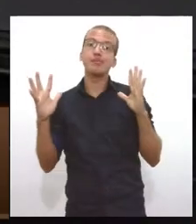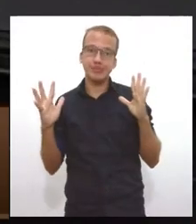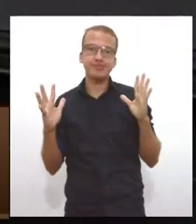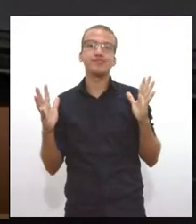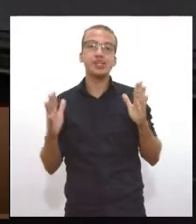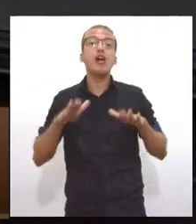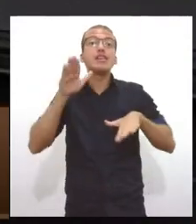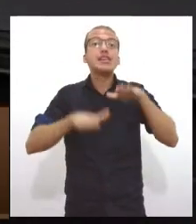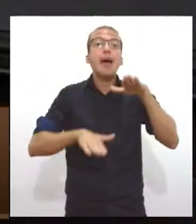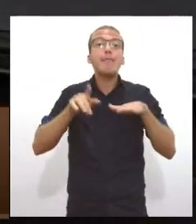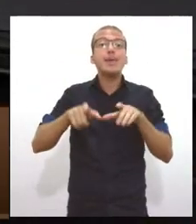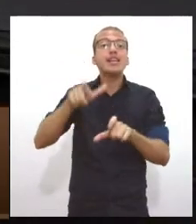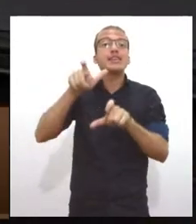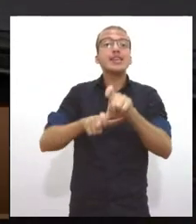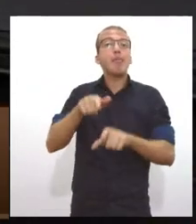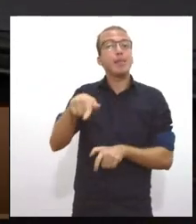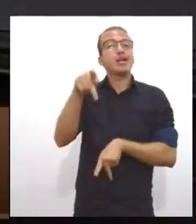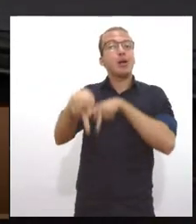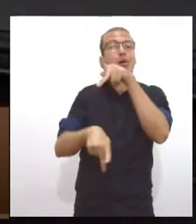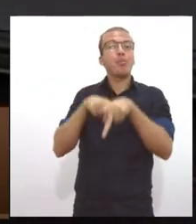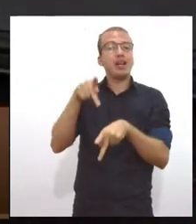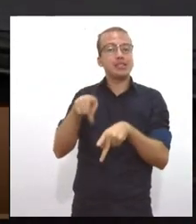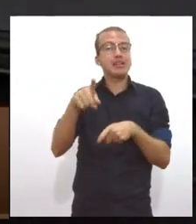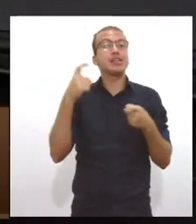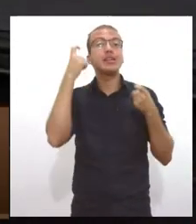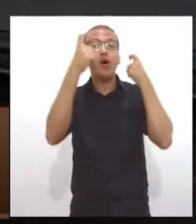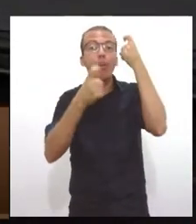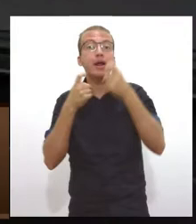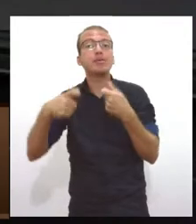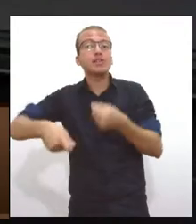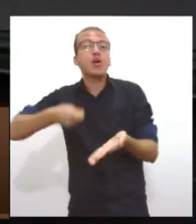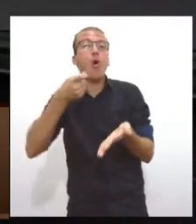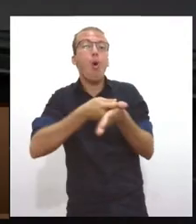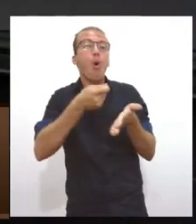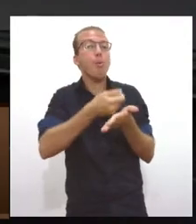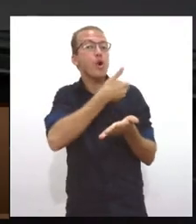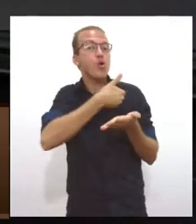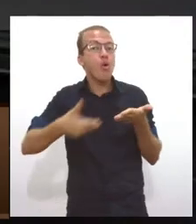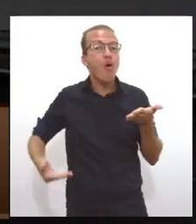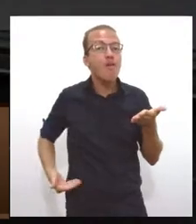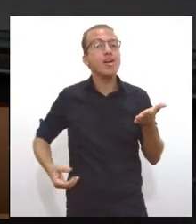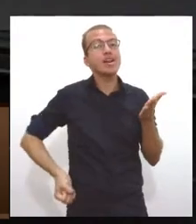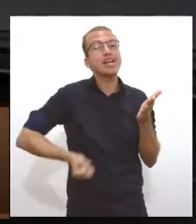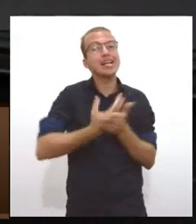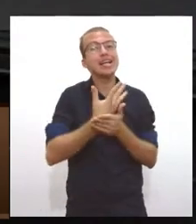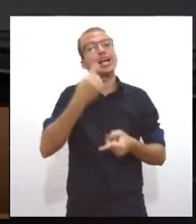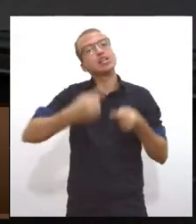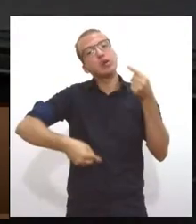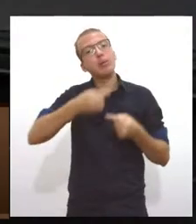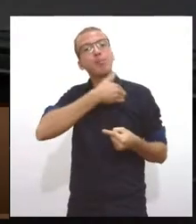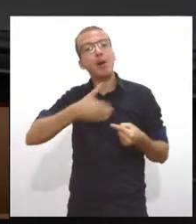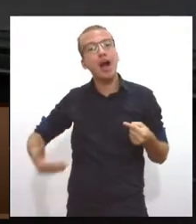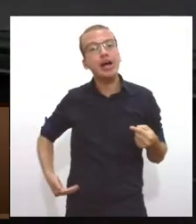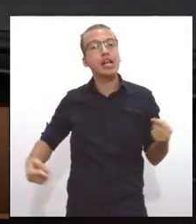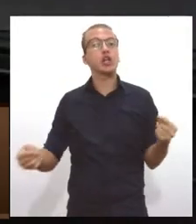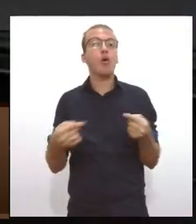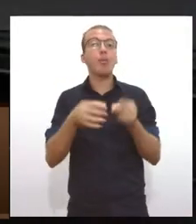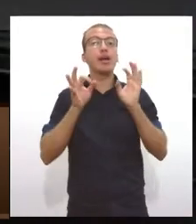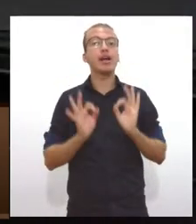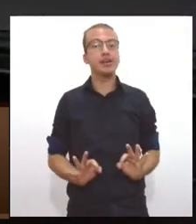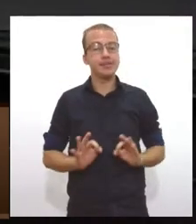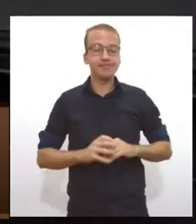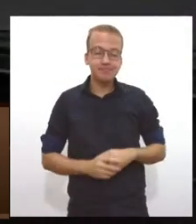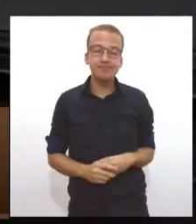público que vai estabelecer políticas públicas mais adequadas ou menos adequadas. Ao longo dos anos, o que tem se visto é uma